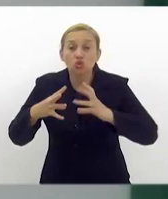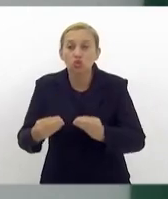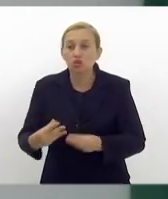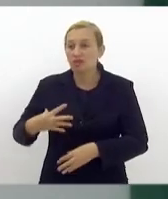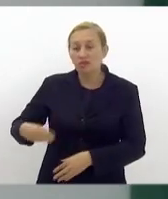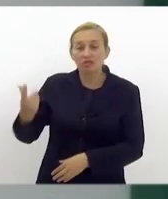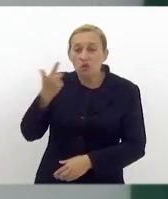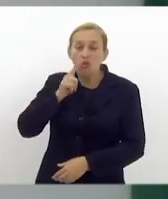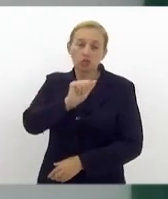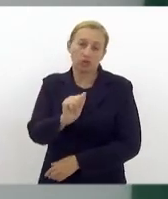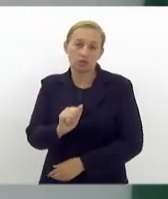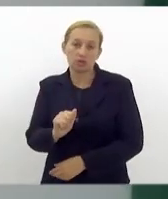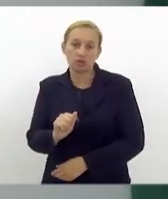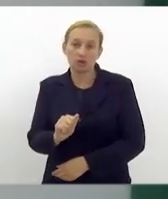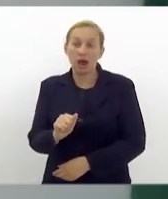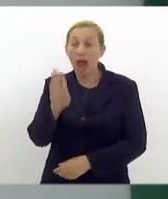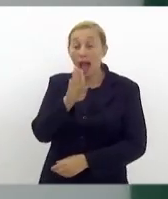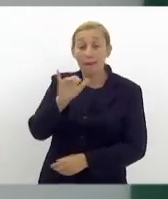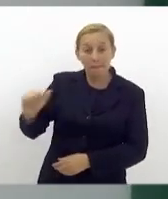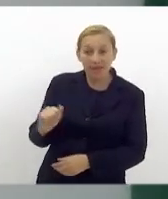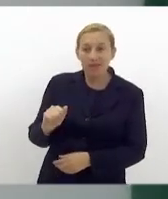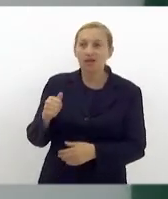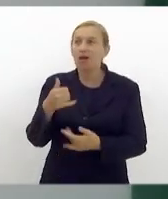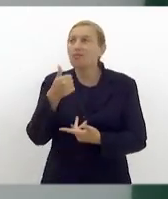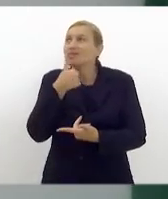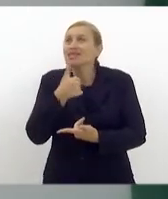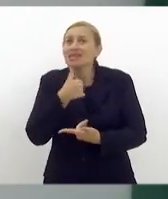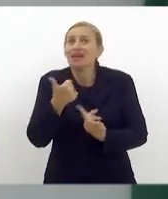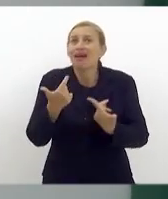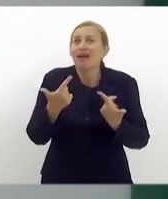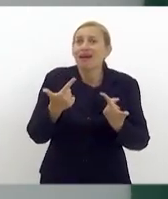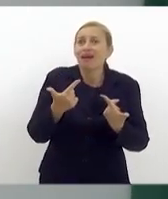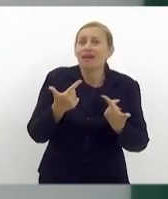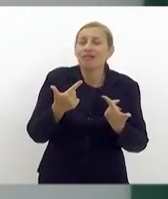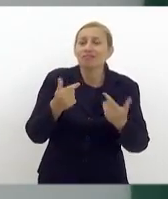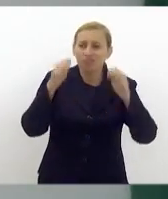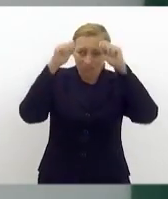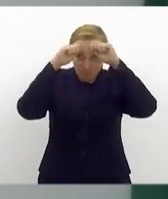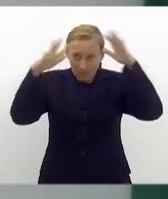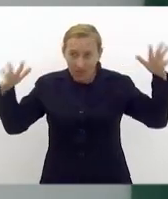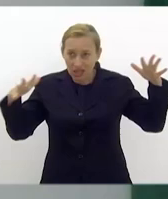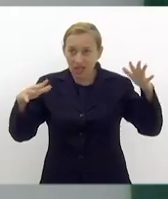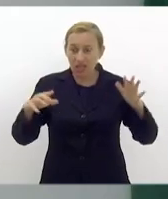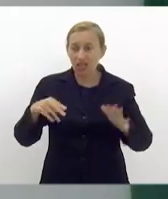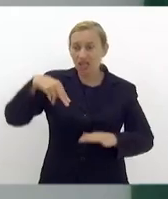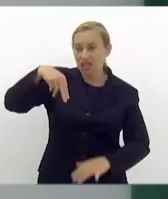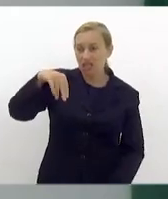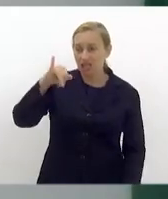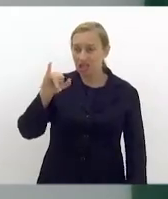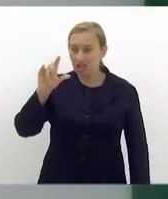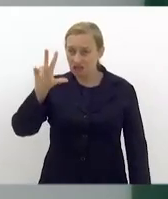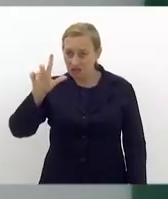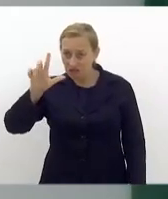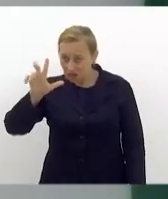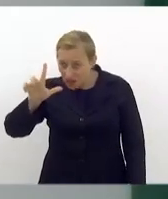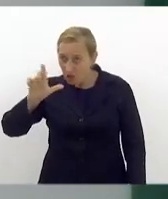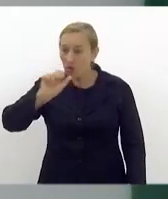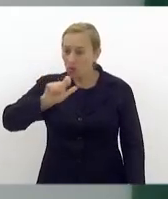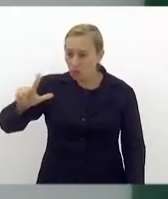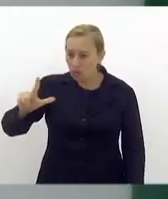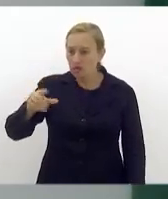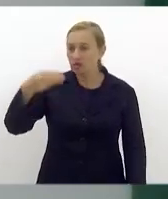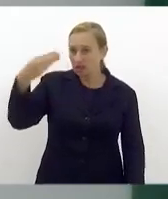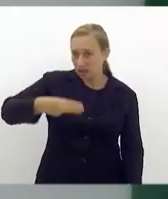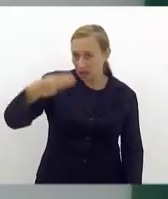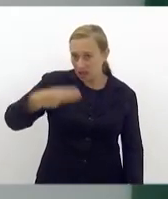filha tinha. A Bia era uma menina no espectro, nível 3 de suporte, que, com 3 anos, ela falava